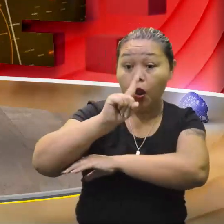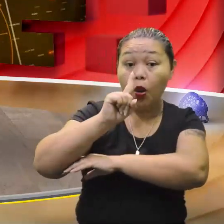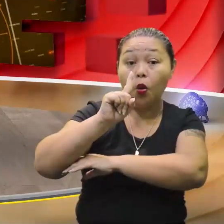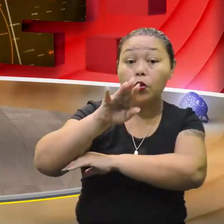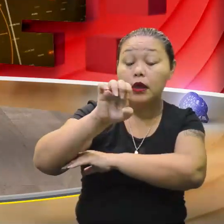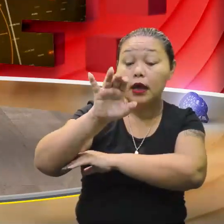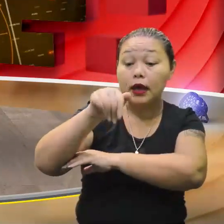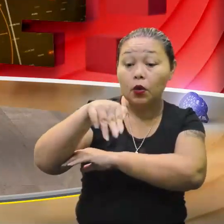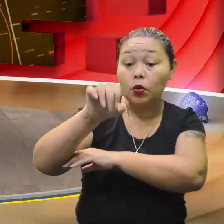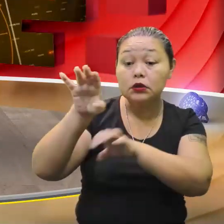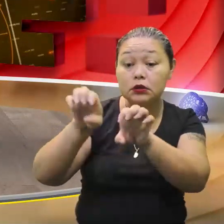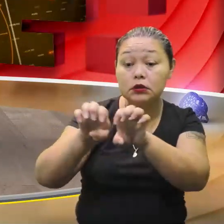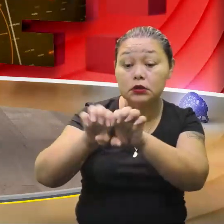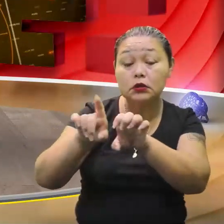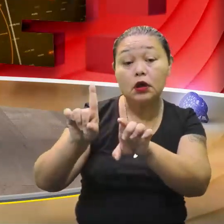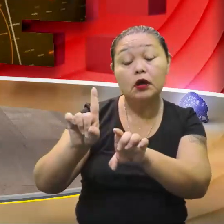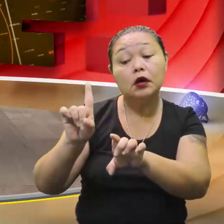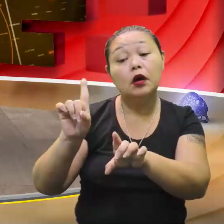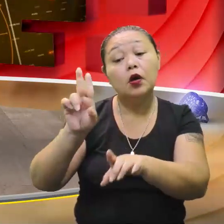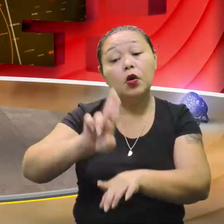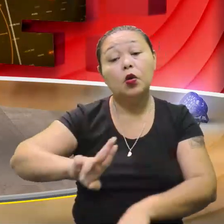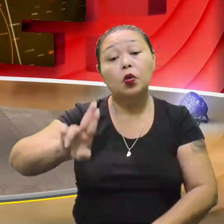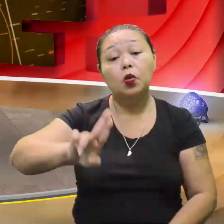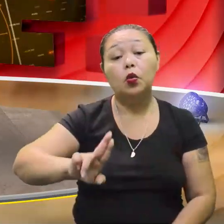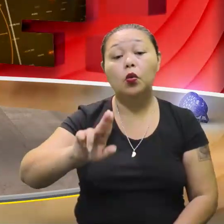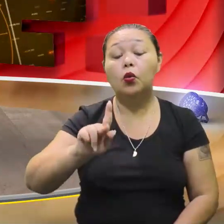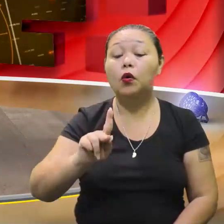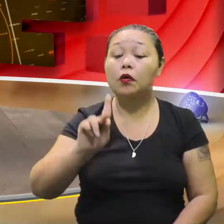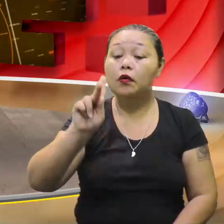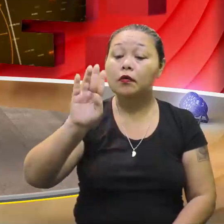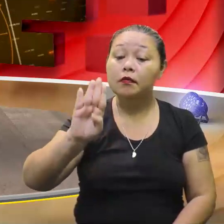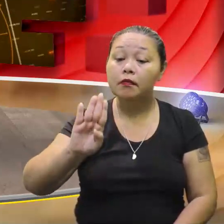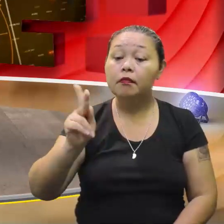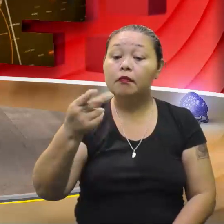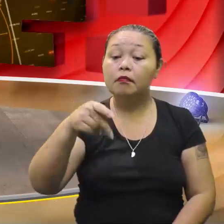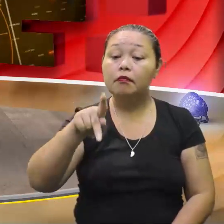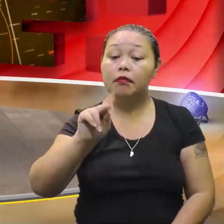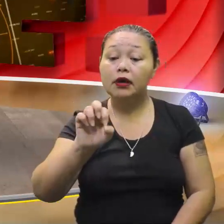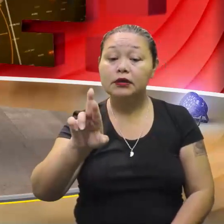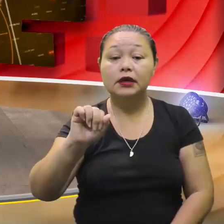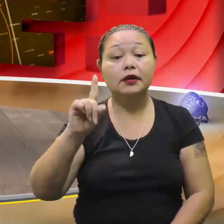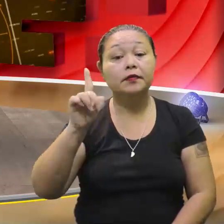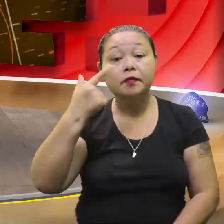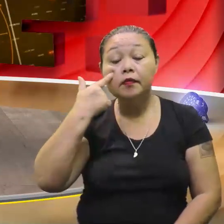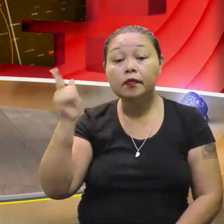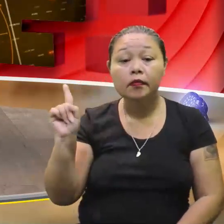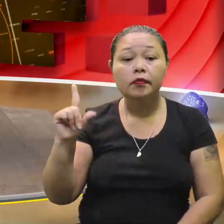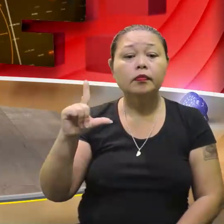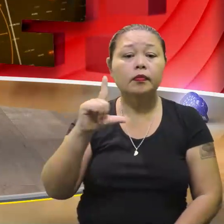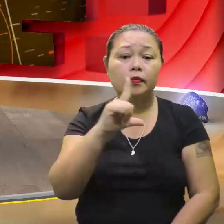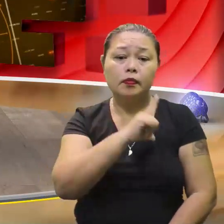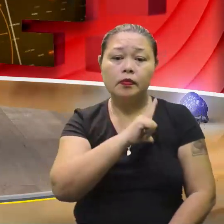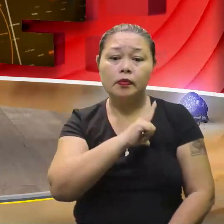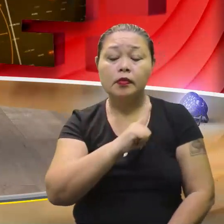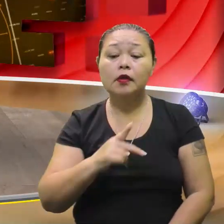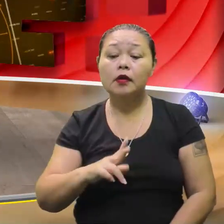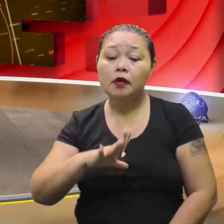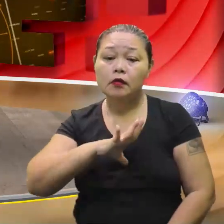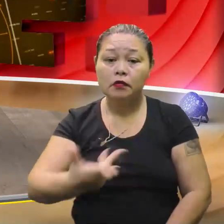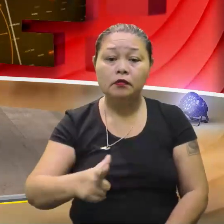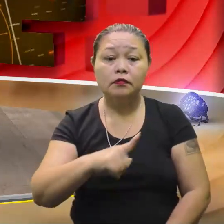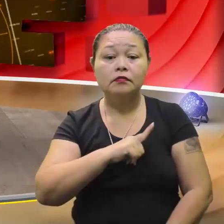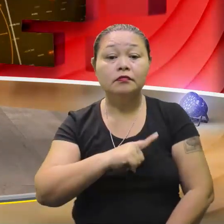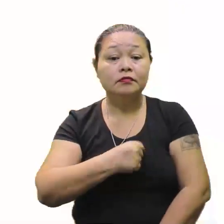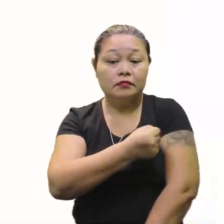usando Bhaskara, não tem problema. Toda resolve por aí. E agora, olha lá, você teria coragem de